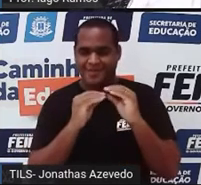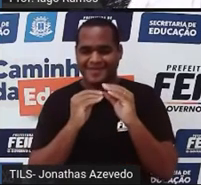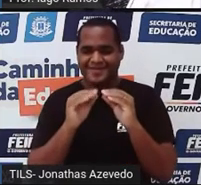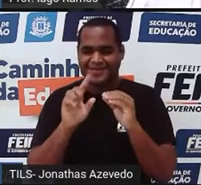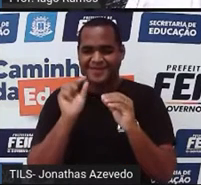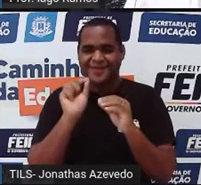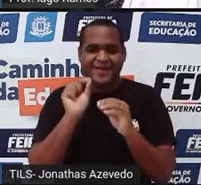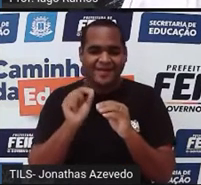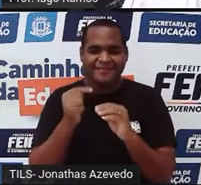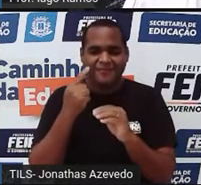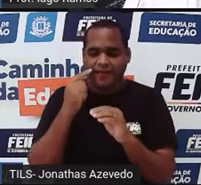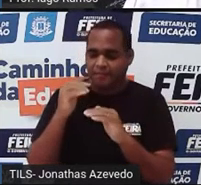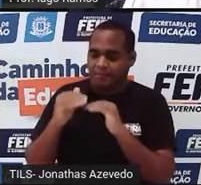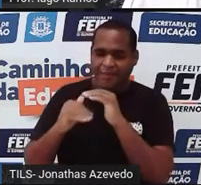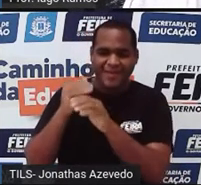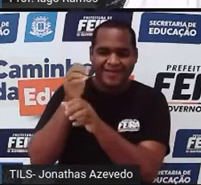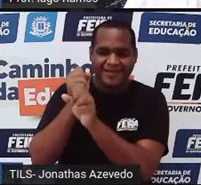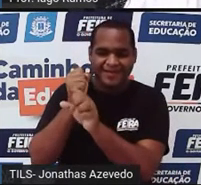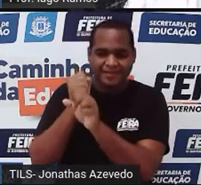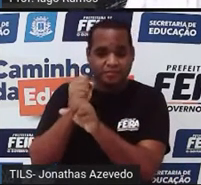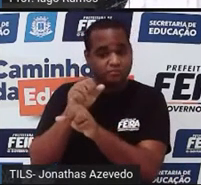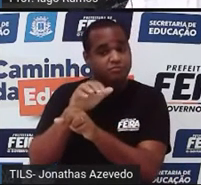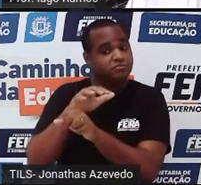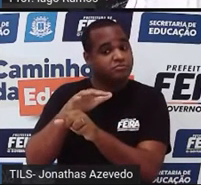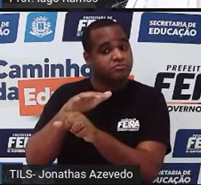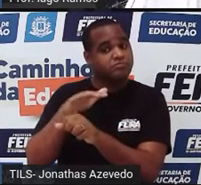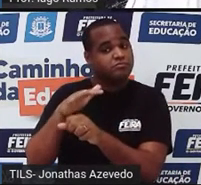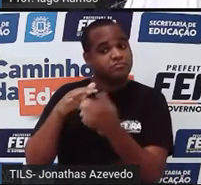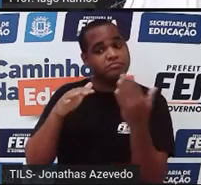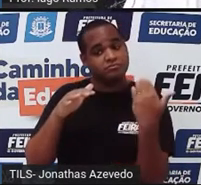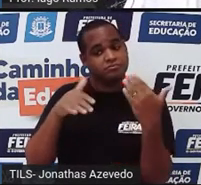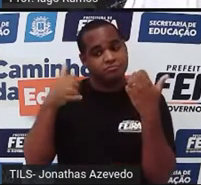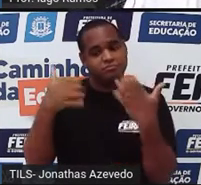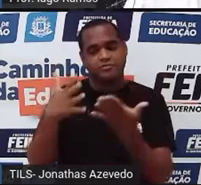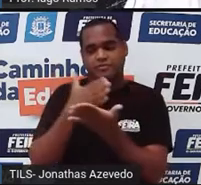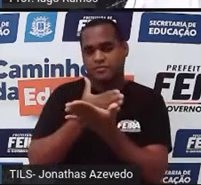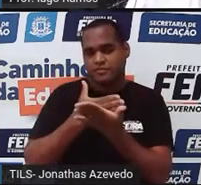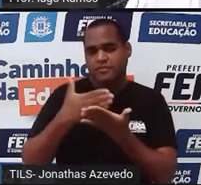olha só como era o processo de contagem. E surgiu a partir daí, né?